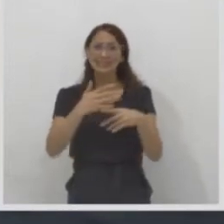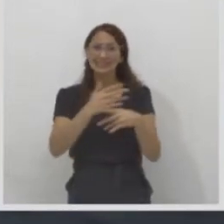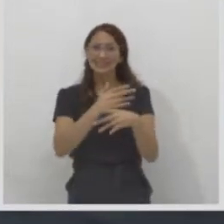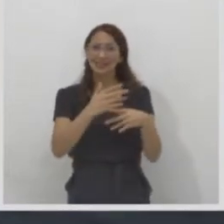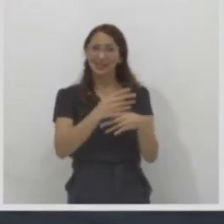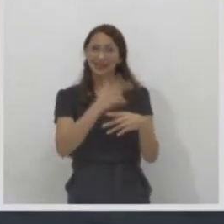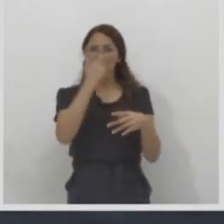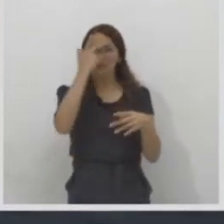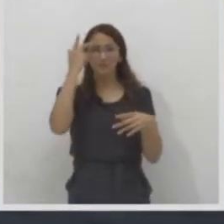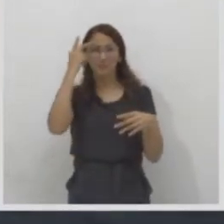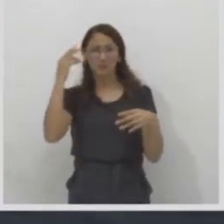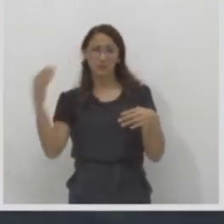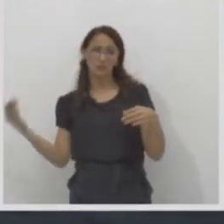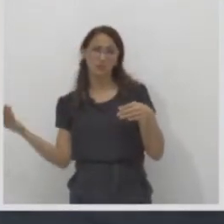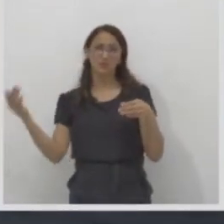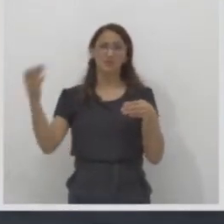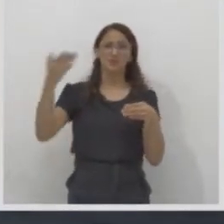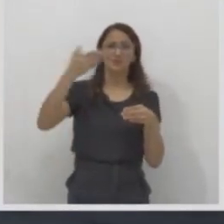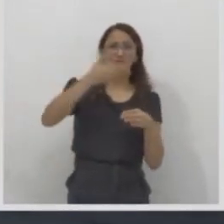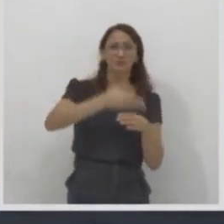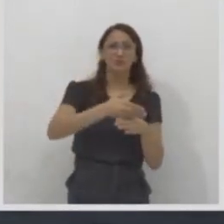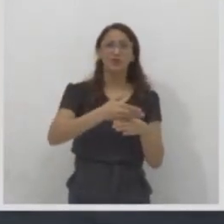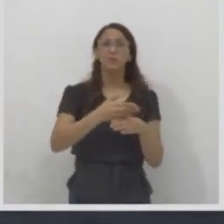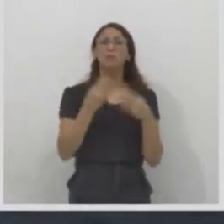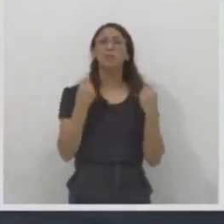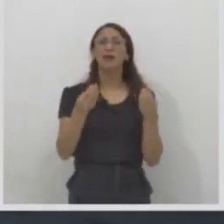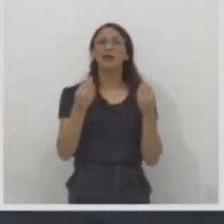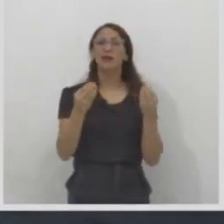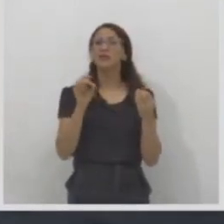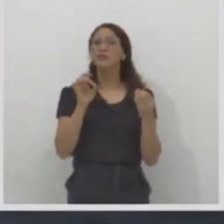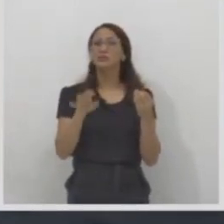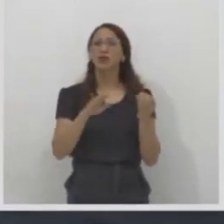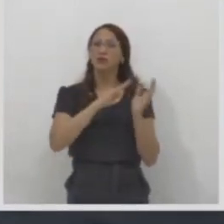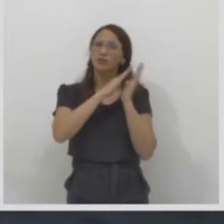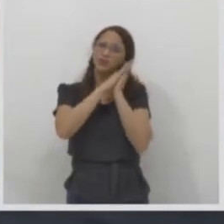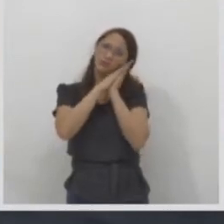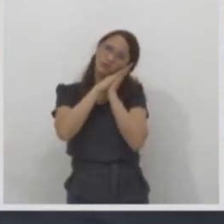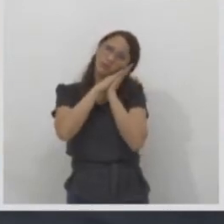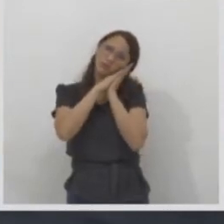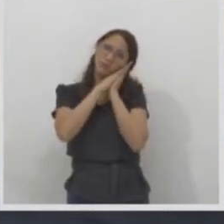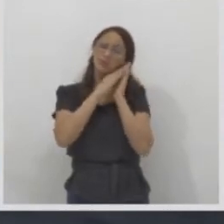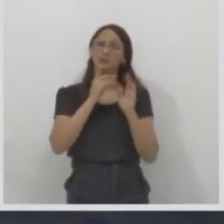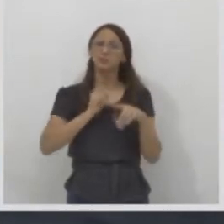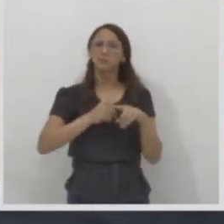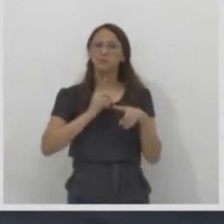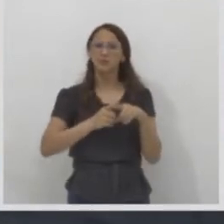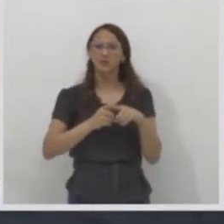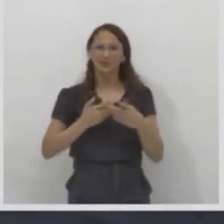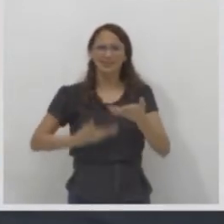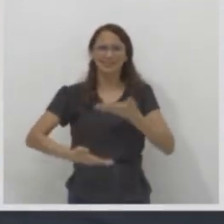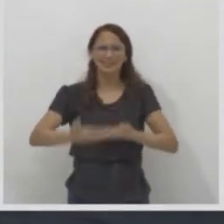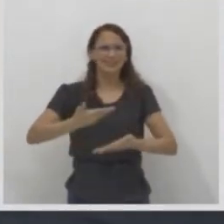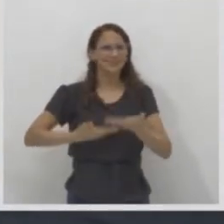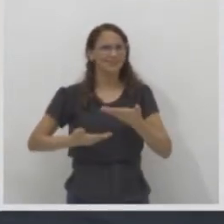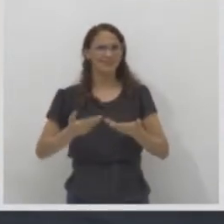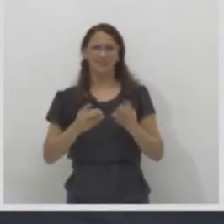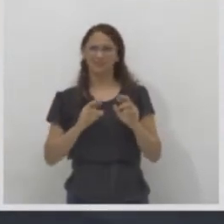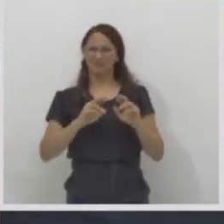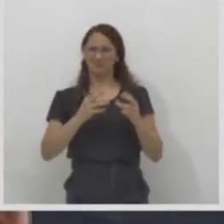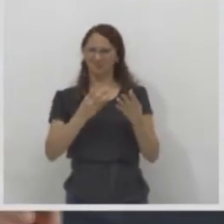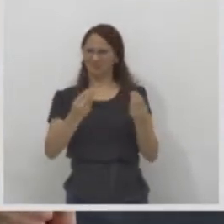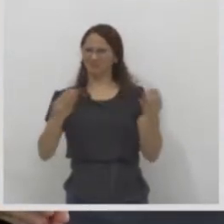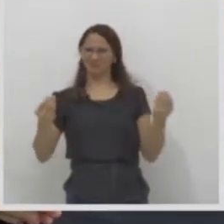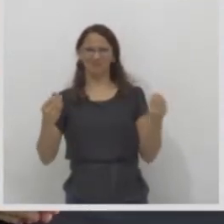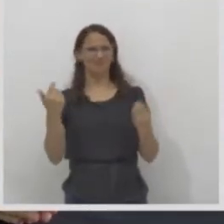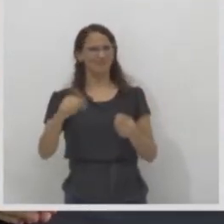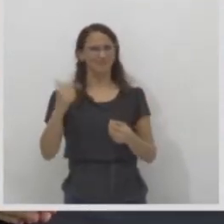Porque não possuem grandes serviços, não possuem um aporte grande de empregos. E as pessoas vão para